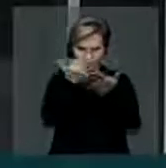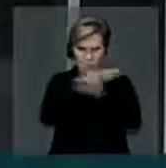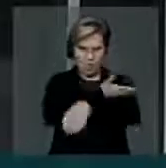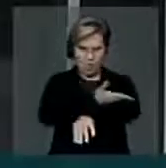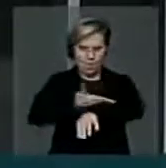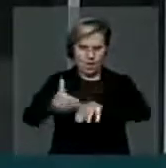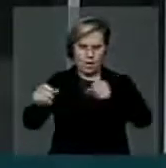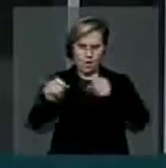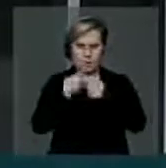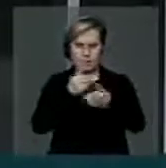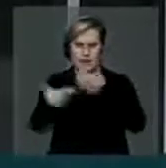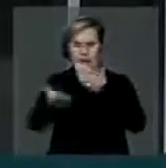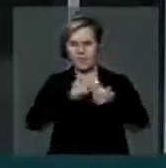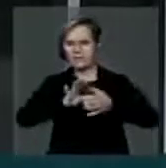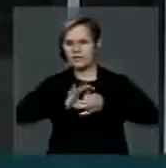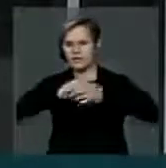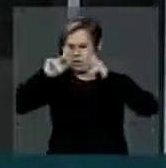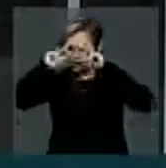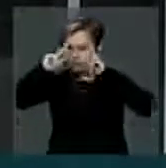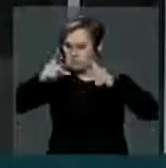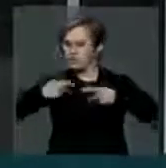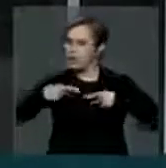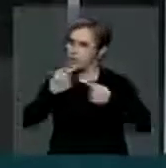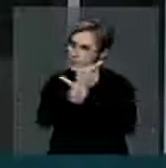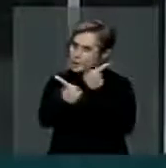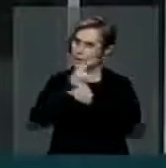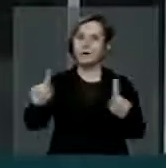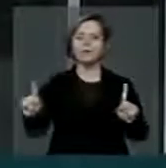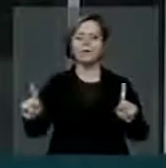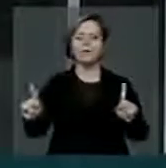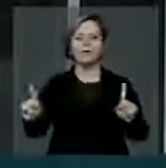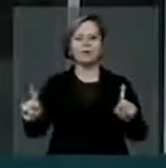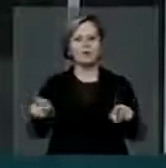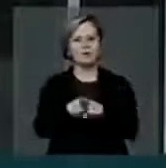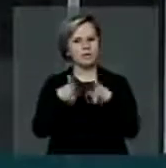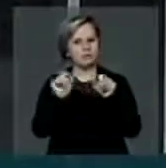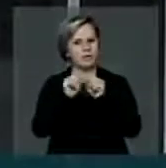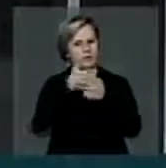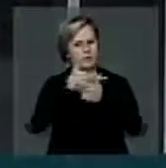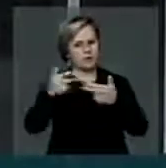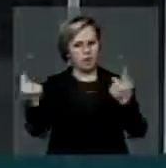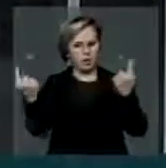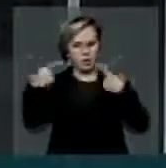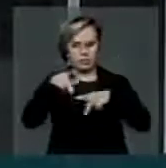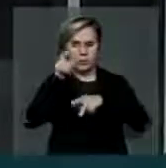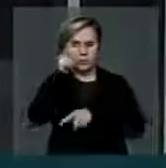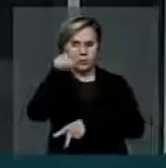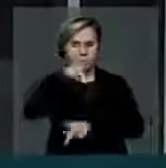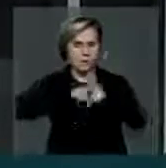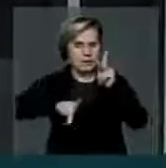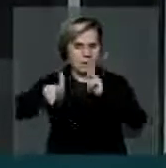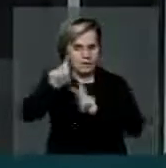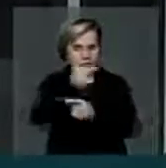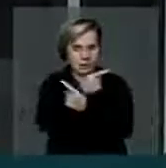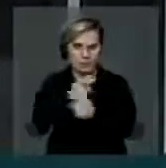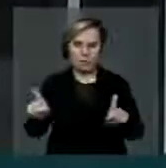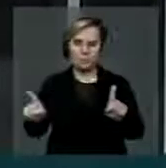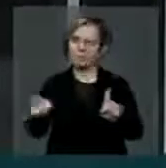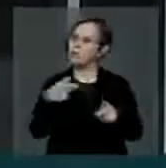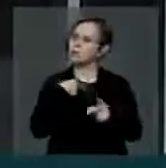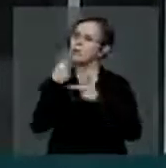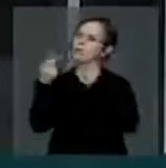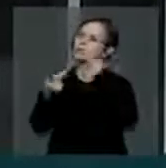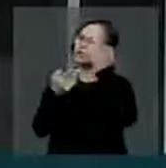bem entendem e, muitas das vezes, fazerem coisas contra o interesse popular. Eu tenho dito, deputada Erika,